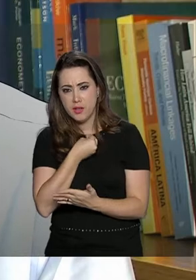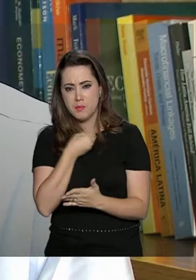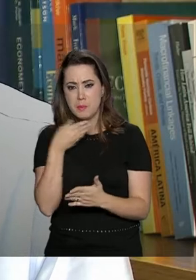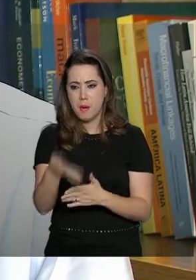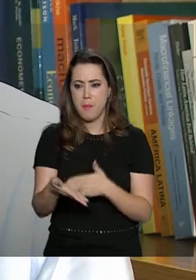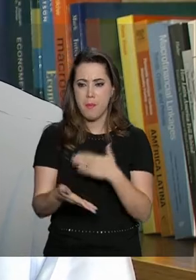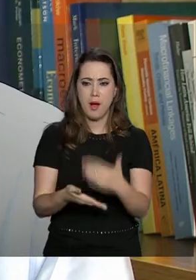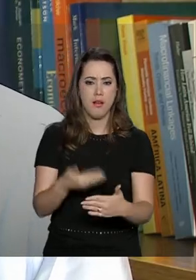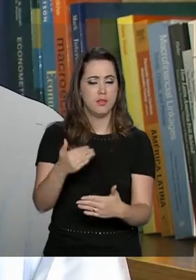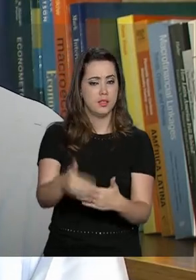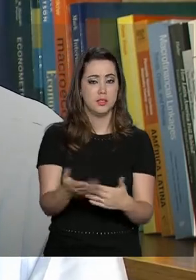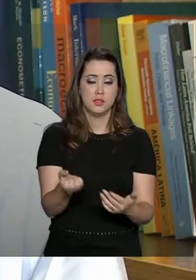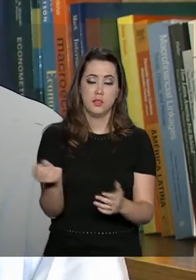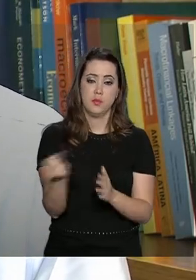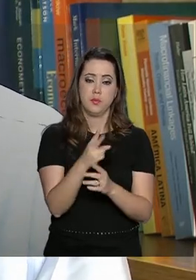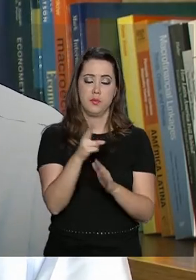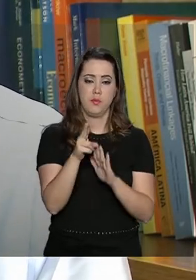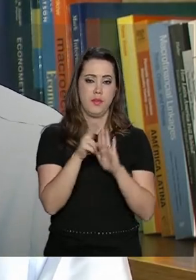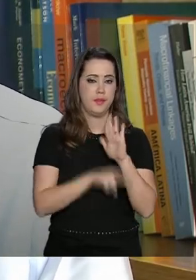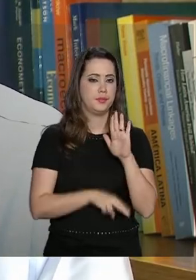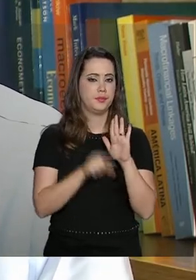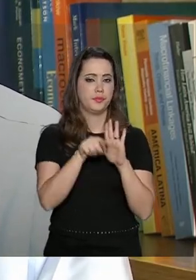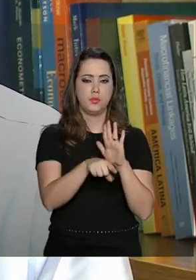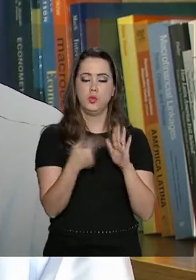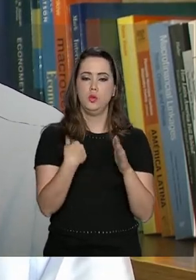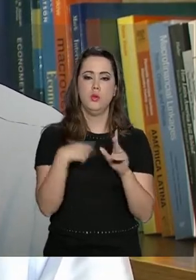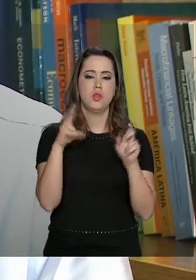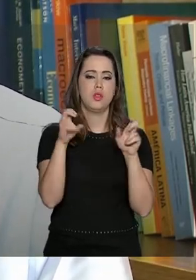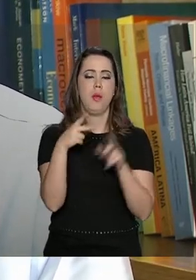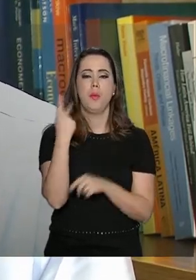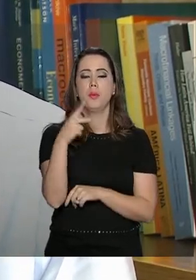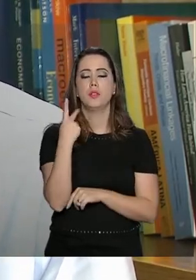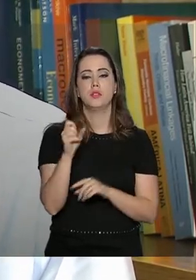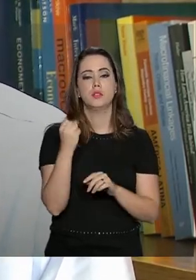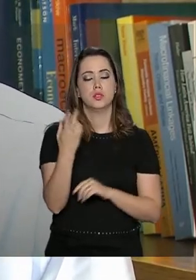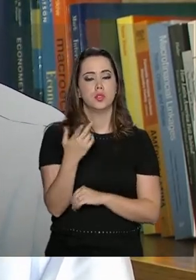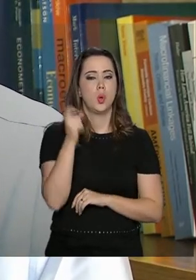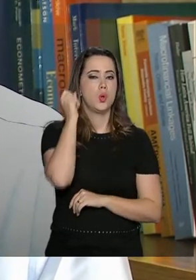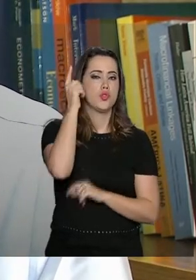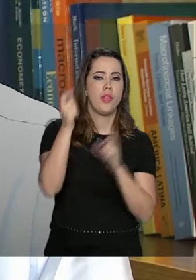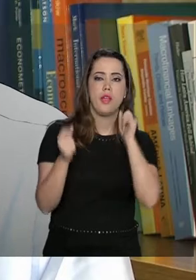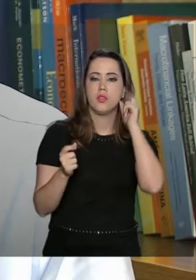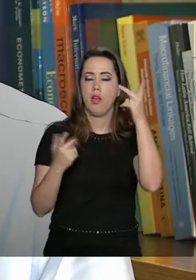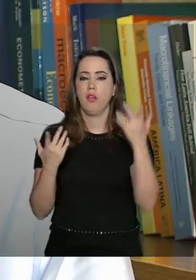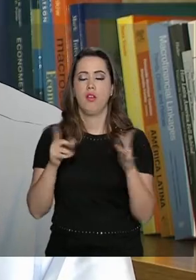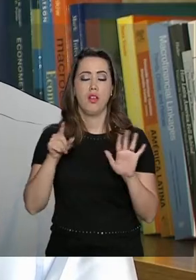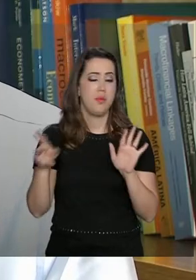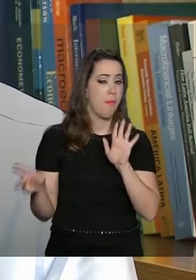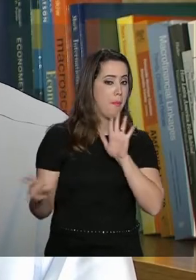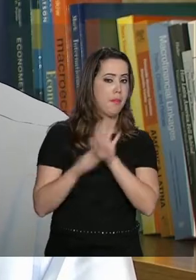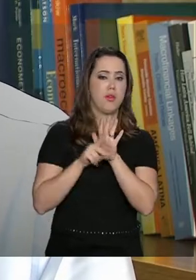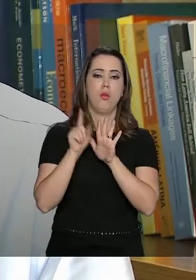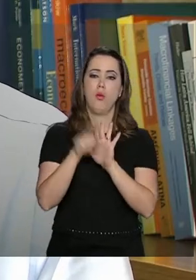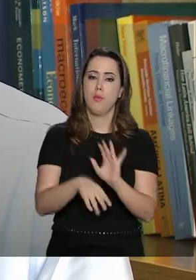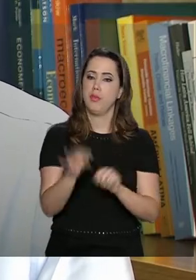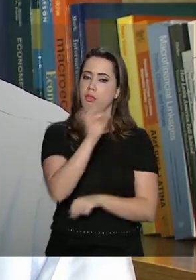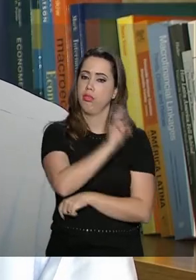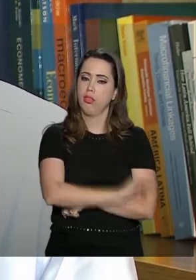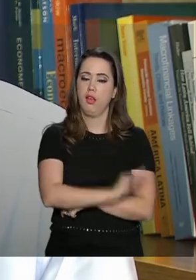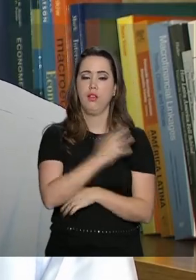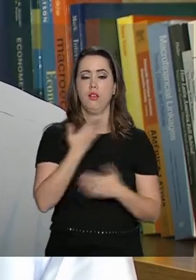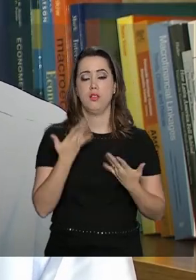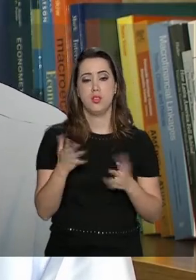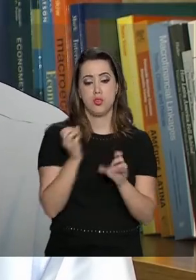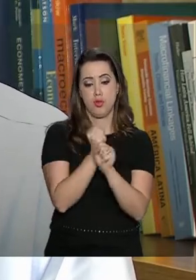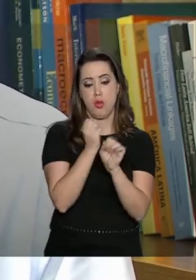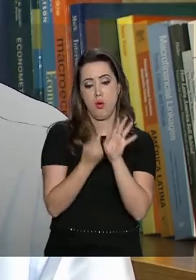Previdência não deveria ser tratada como um assunto político ou ideológico. É meramente um assunto técnico de